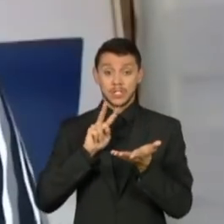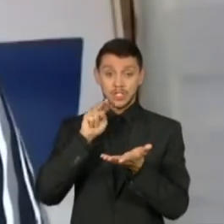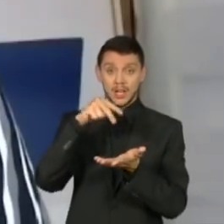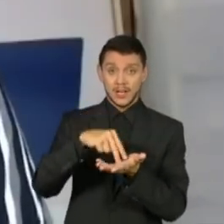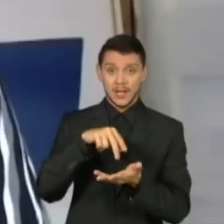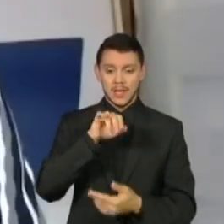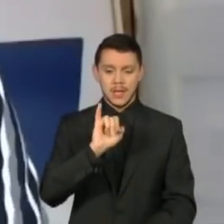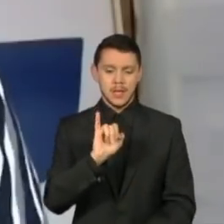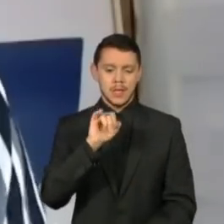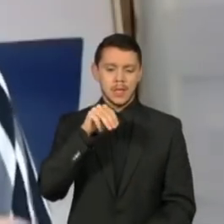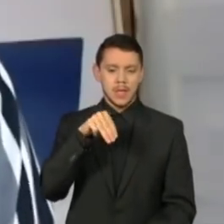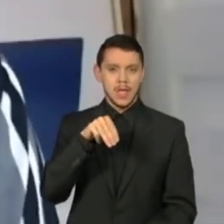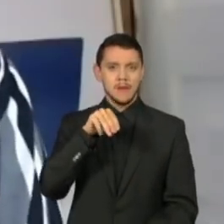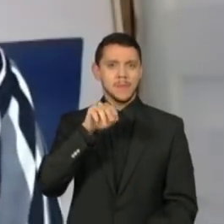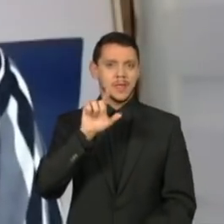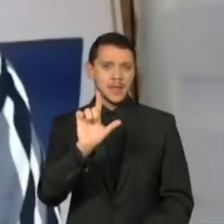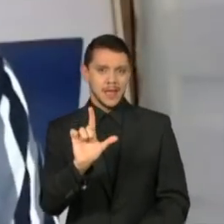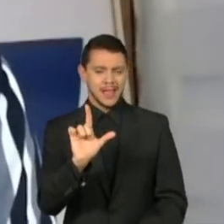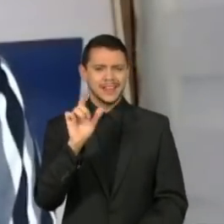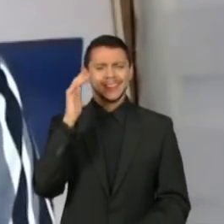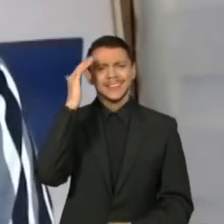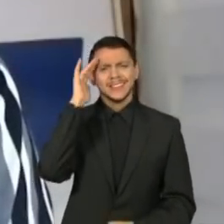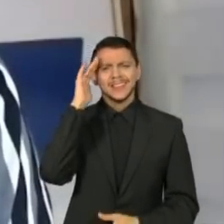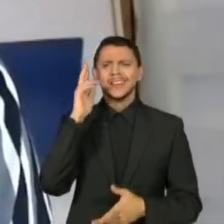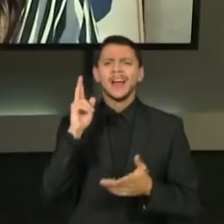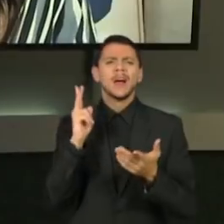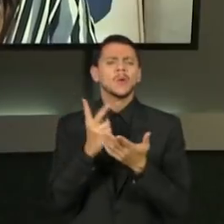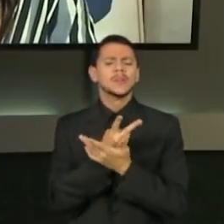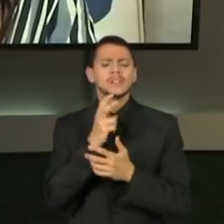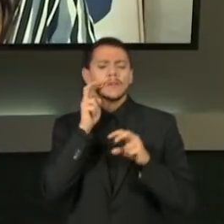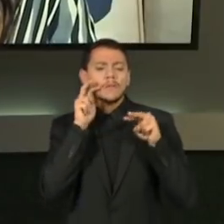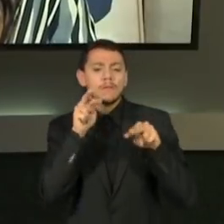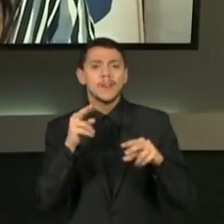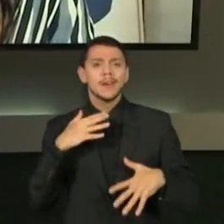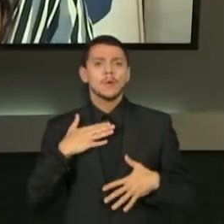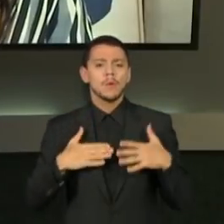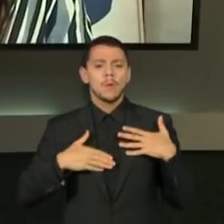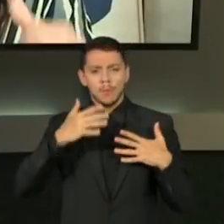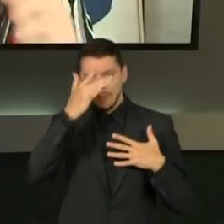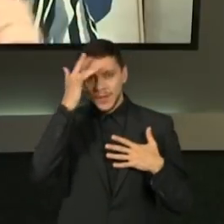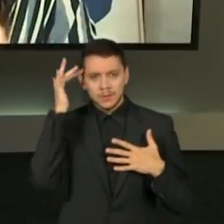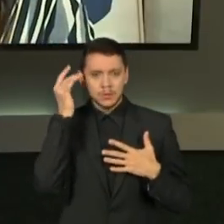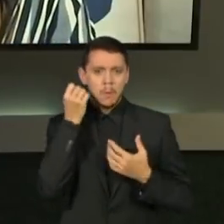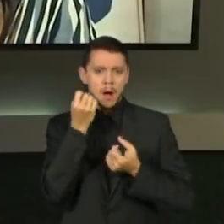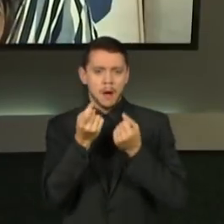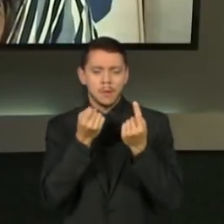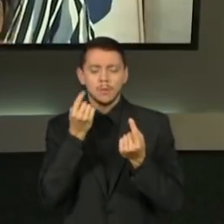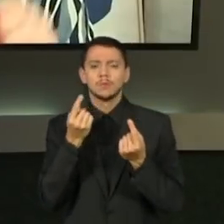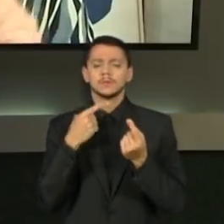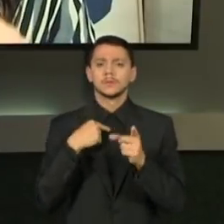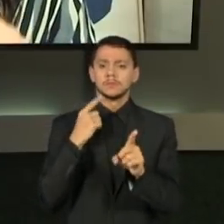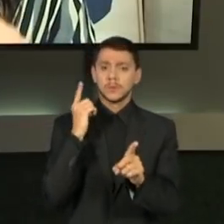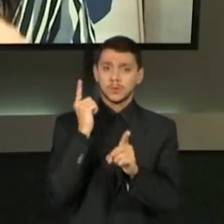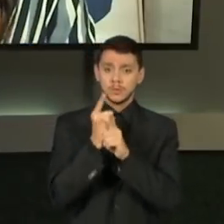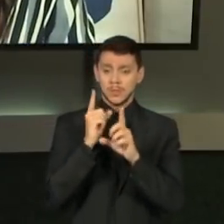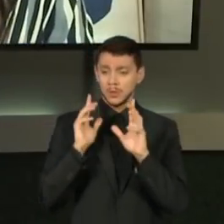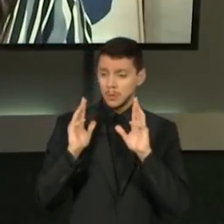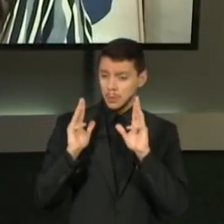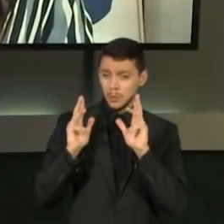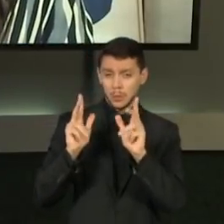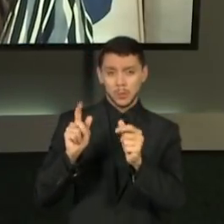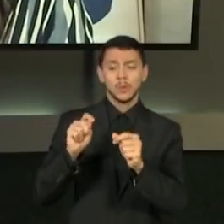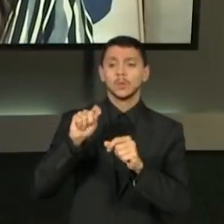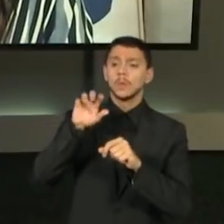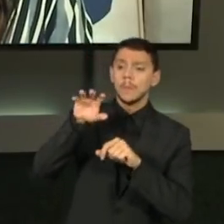entender no que aquelas pessoas tinham sido transformadas, eu descobri que todas as vítimas recolhidas